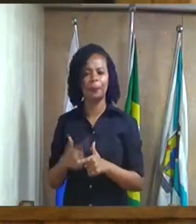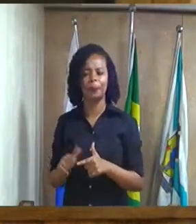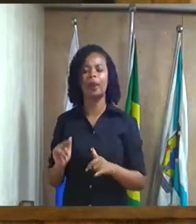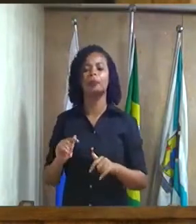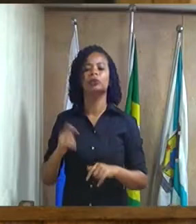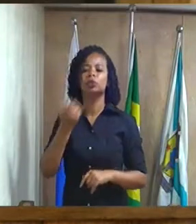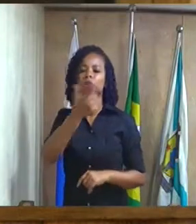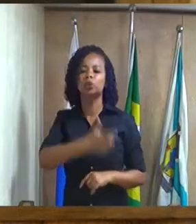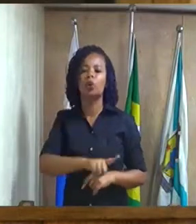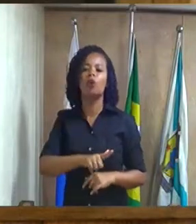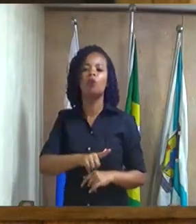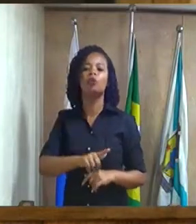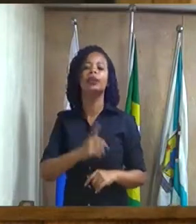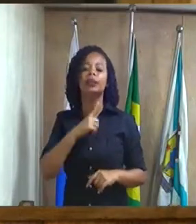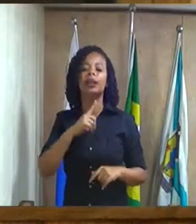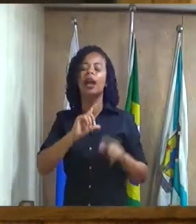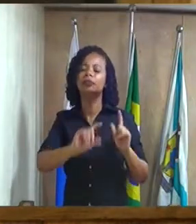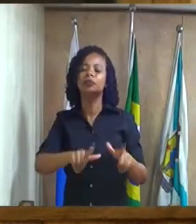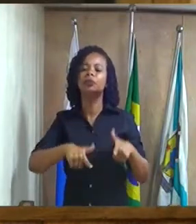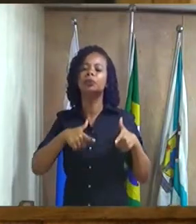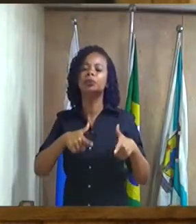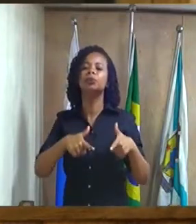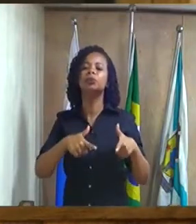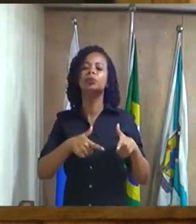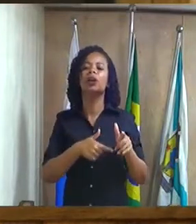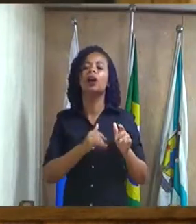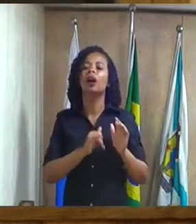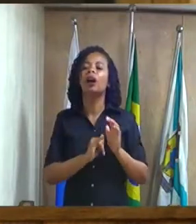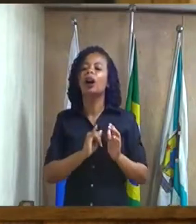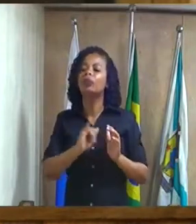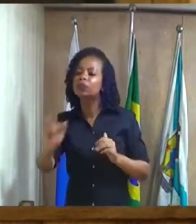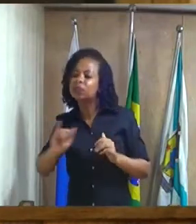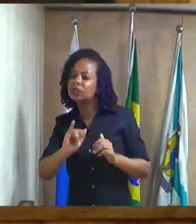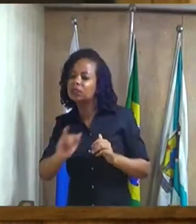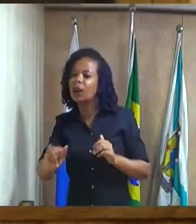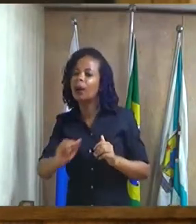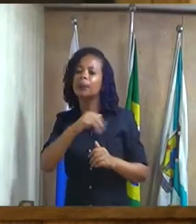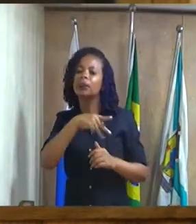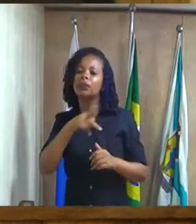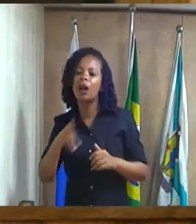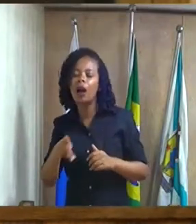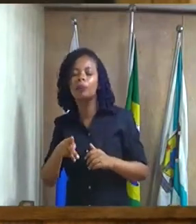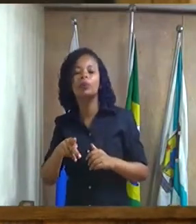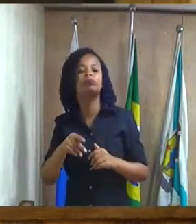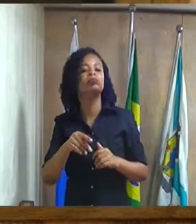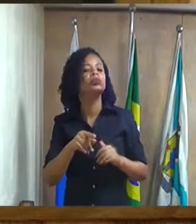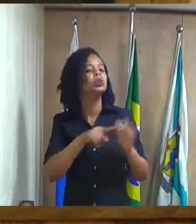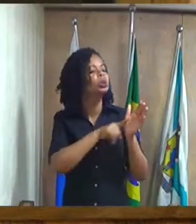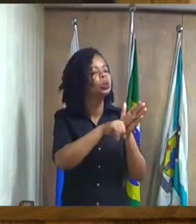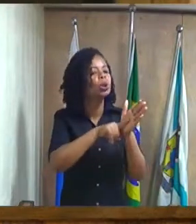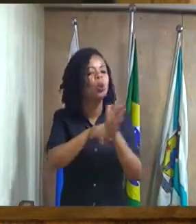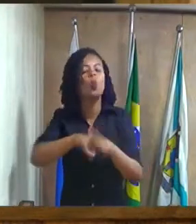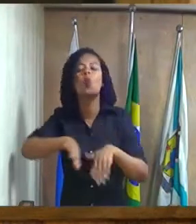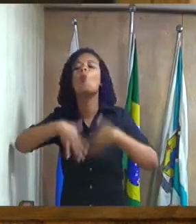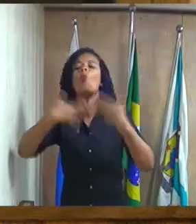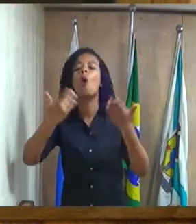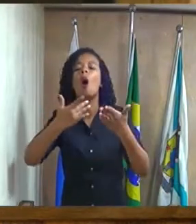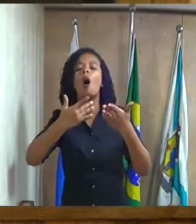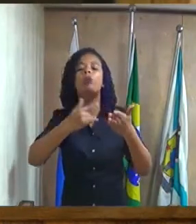e passar isso aqui para o Ministério Público e o Ministério Público começar a investigar quais foram as certidões